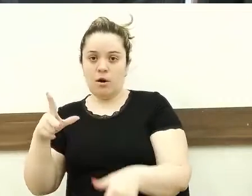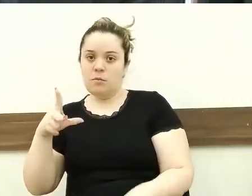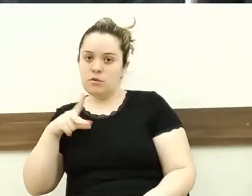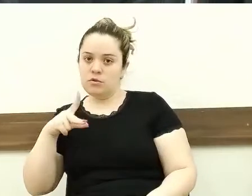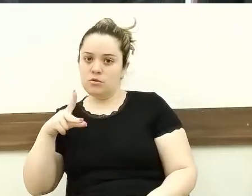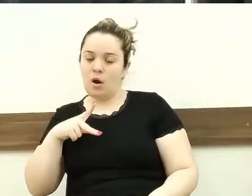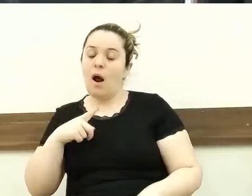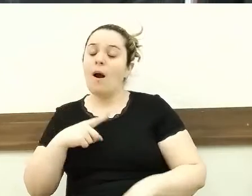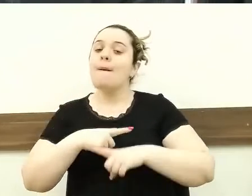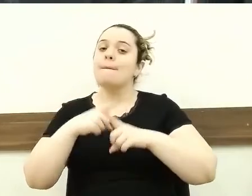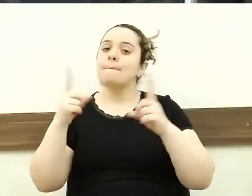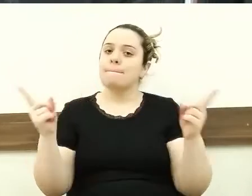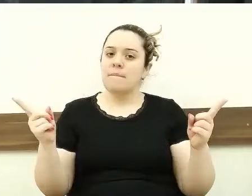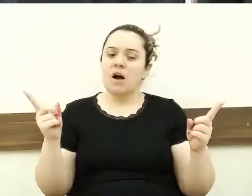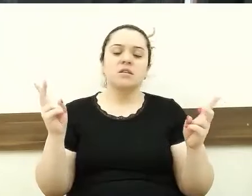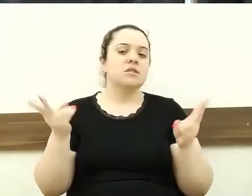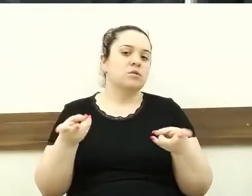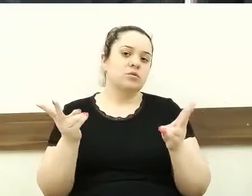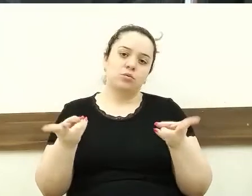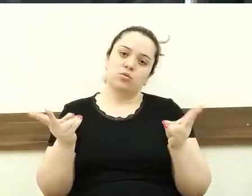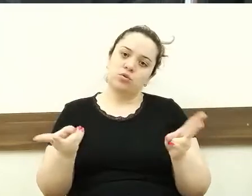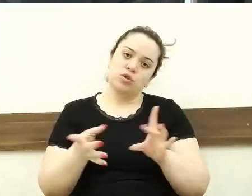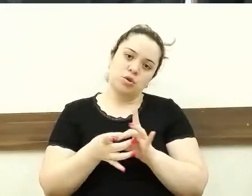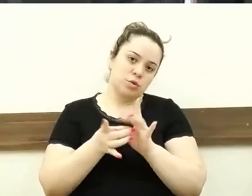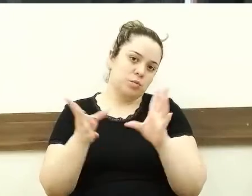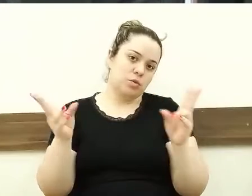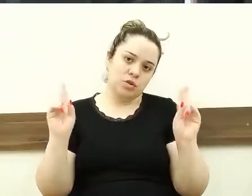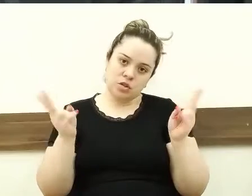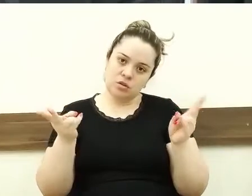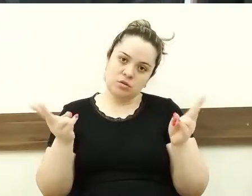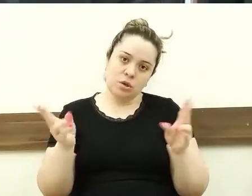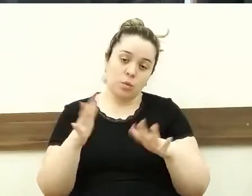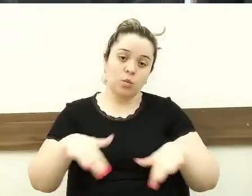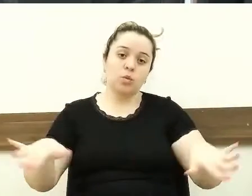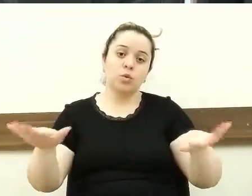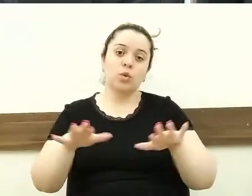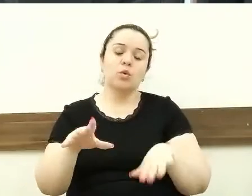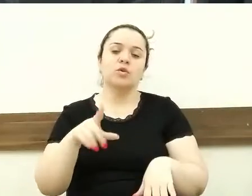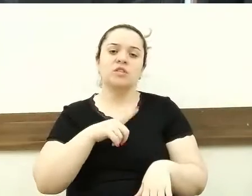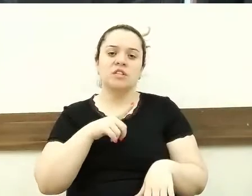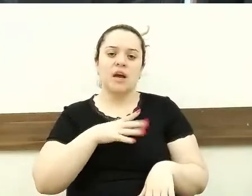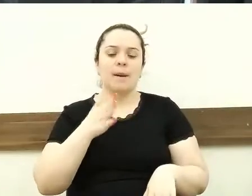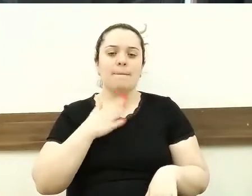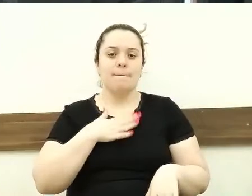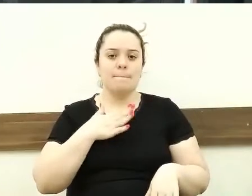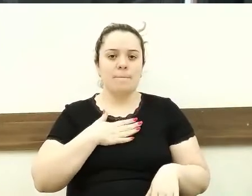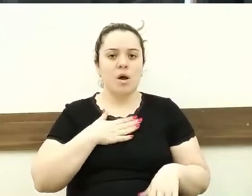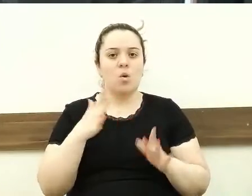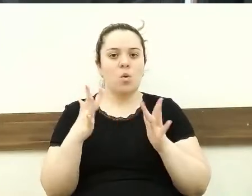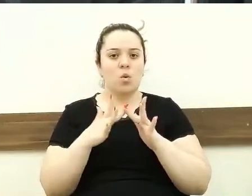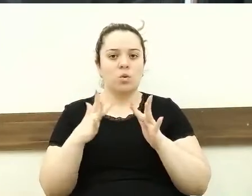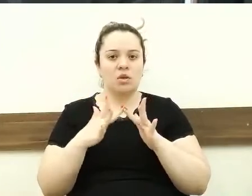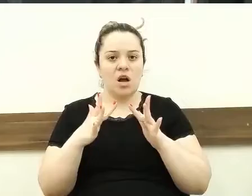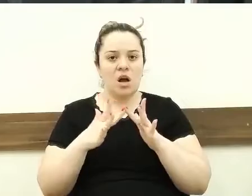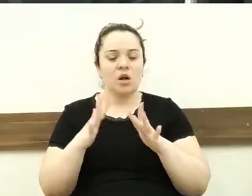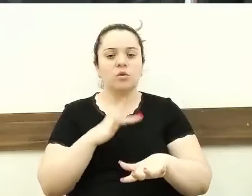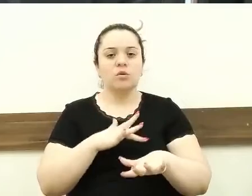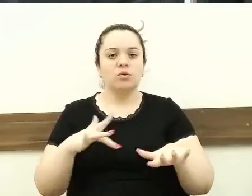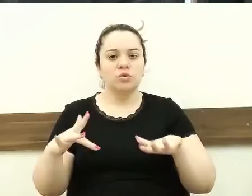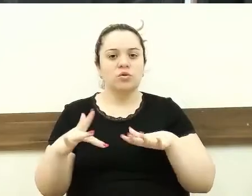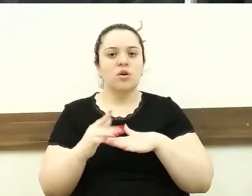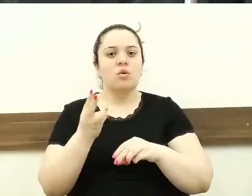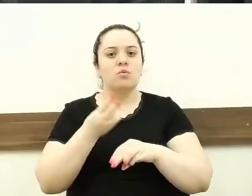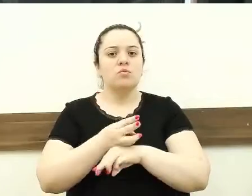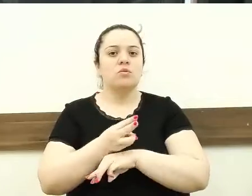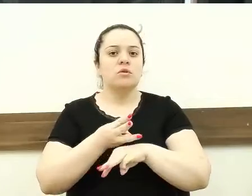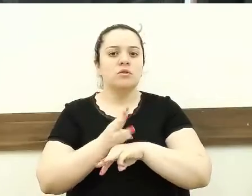continua, estou à disposição sempre, todos têm meu contato via rede social, WhatsApp, número do telefone, estarei